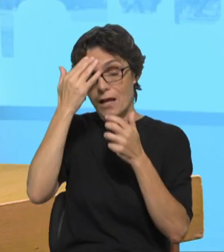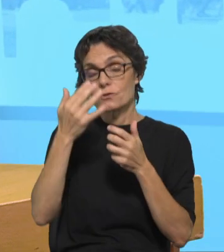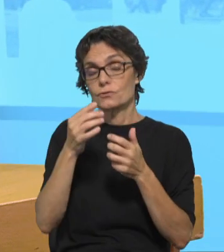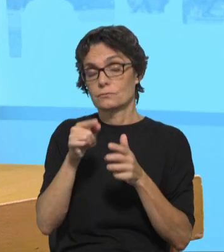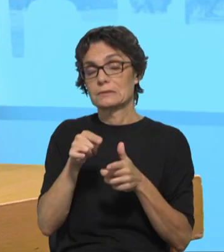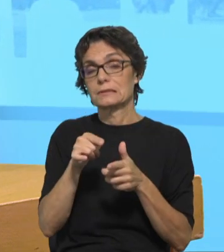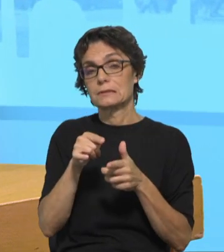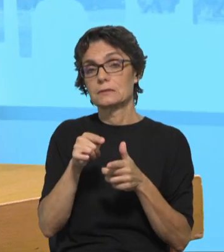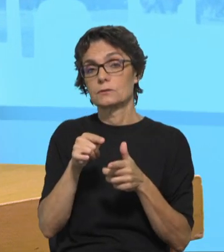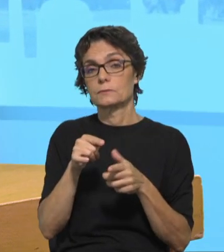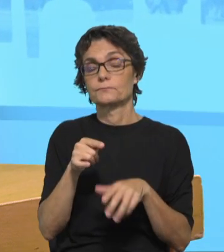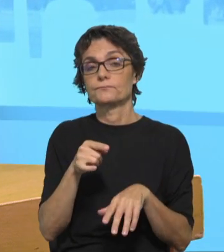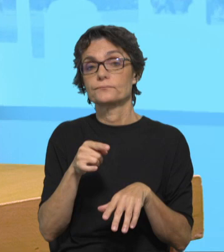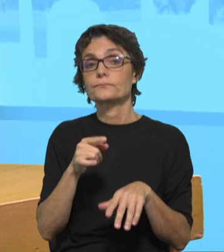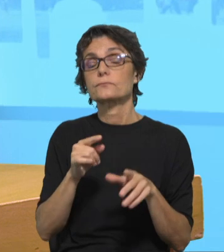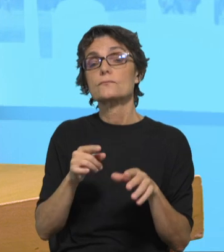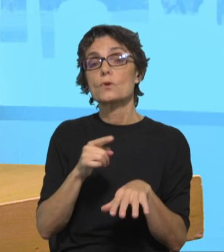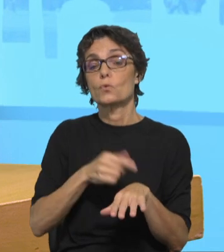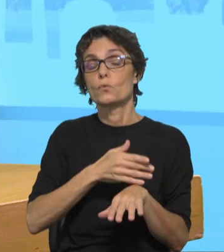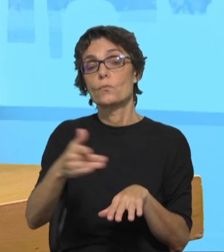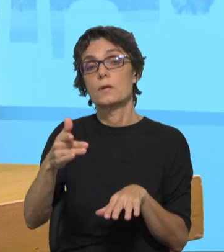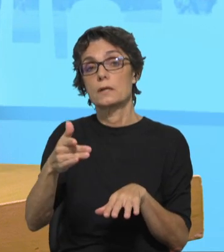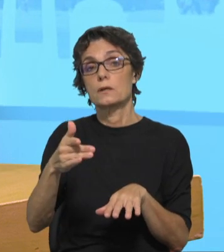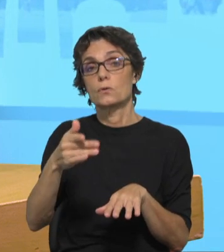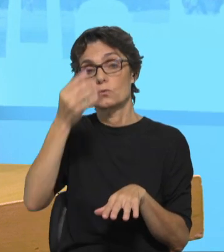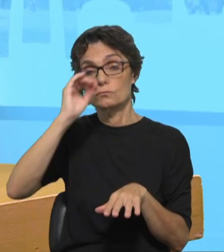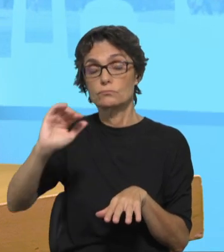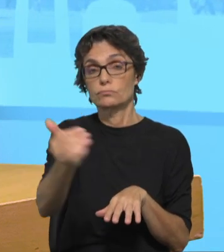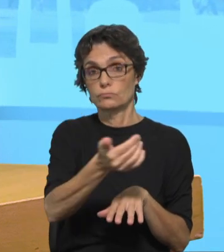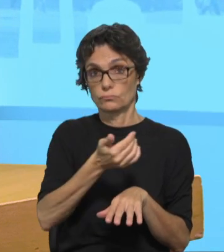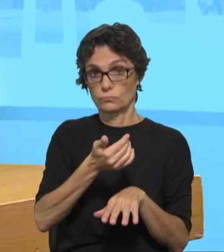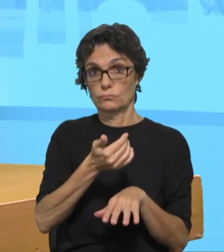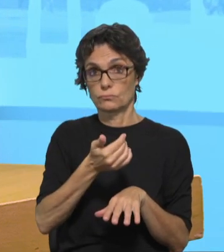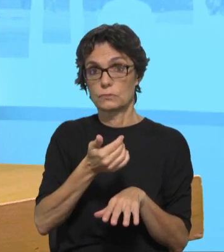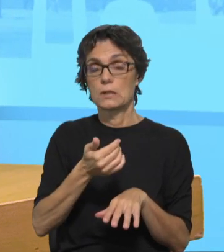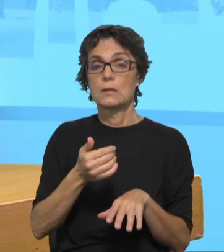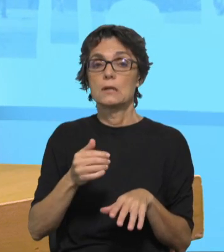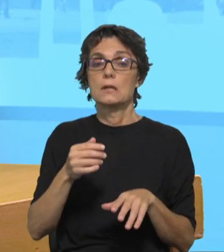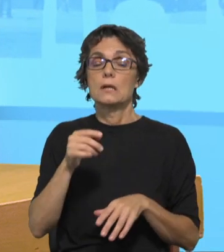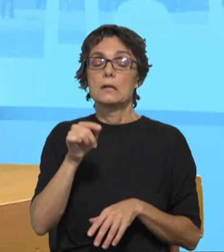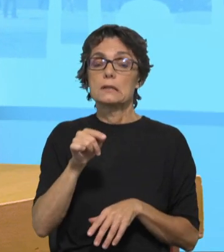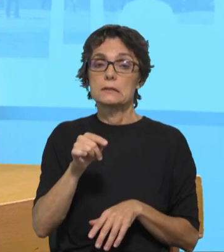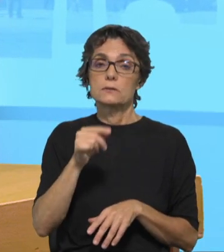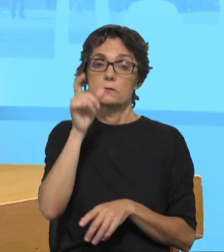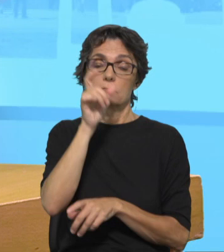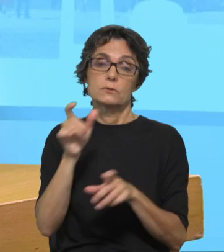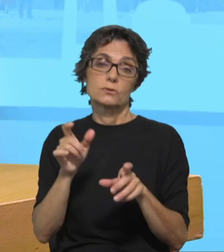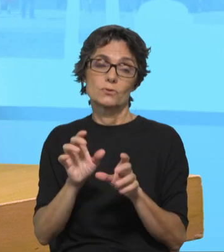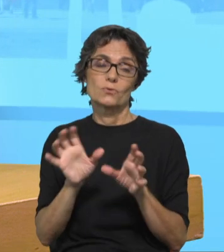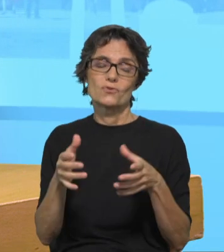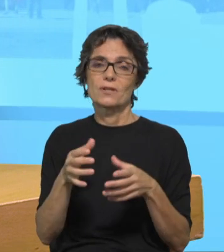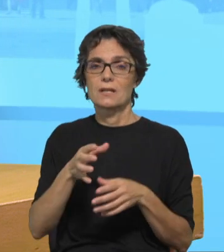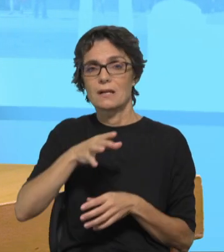instrumento de labores, é sempre esta. As pessoas falam de uma realidade ideal que gostariam,